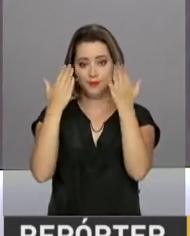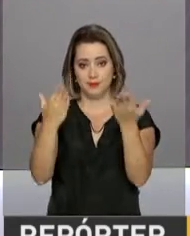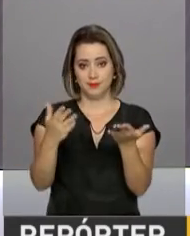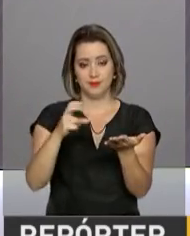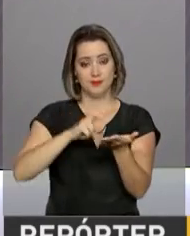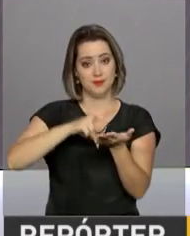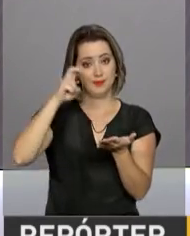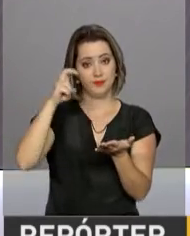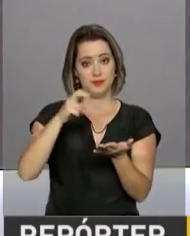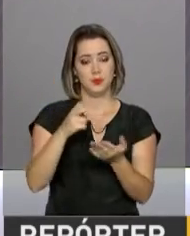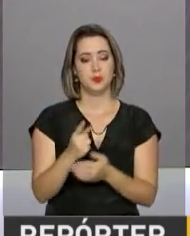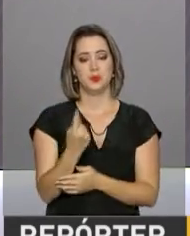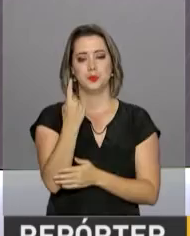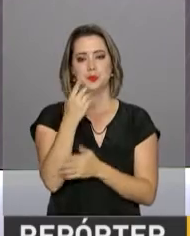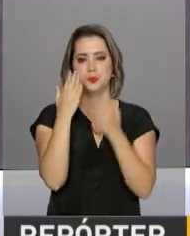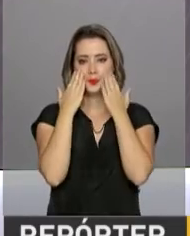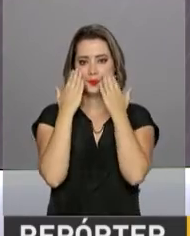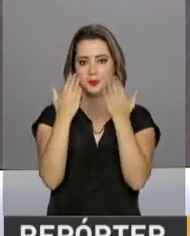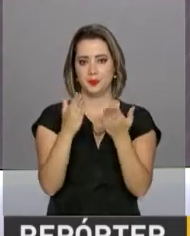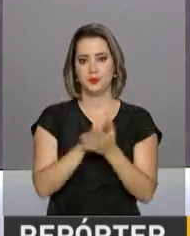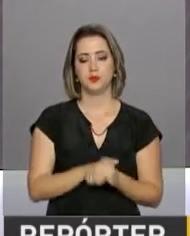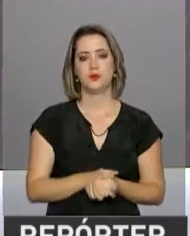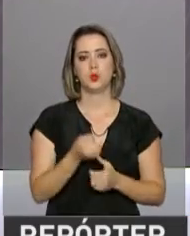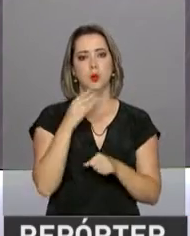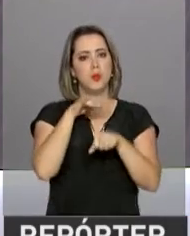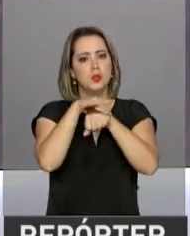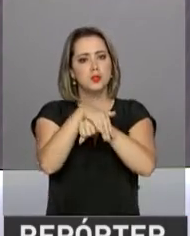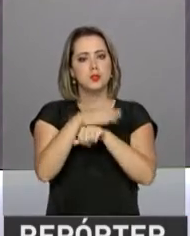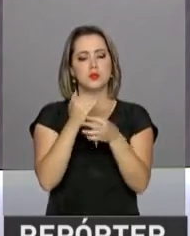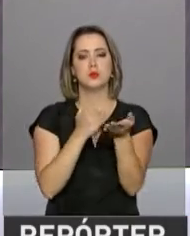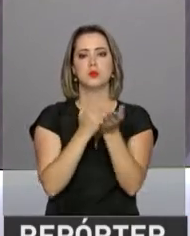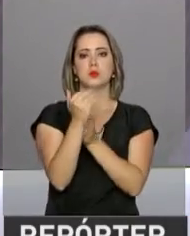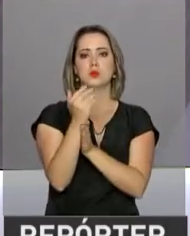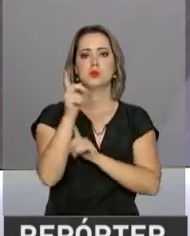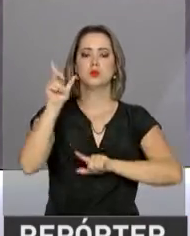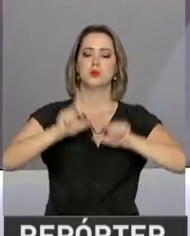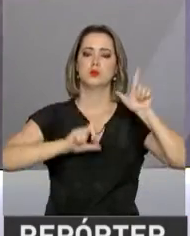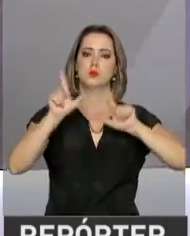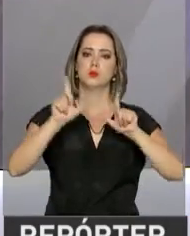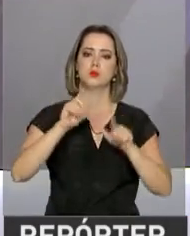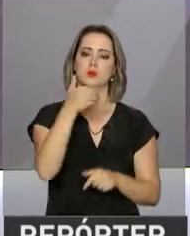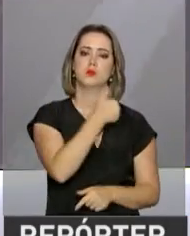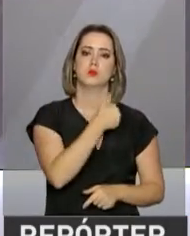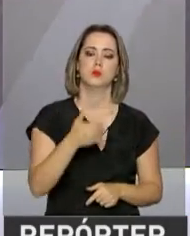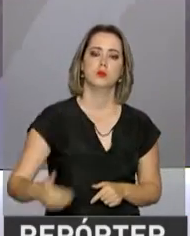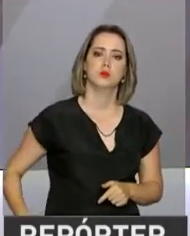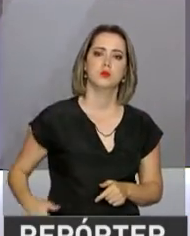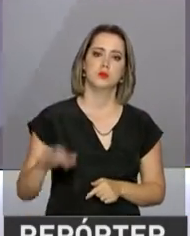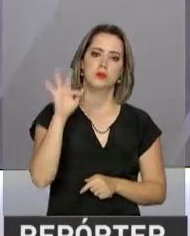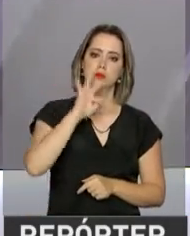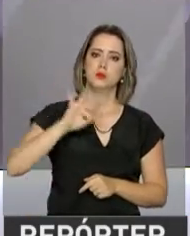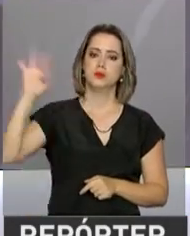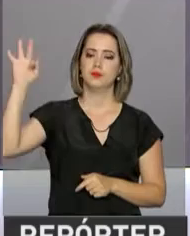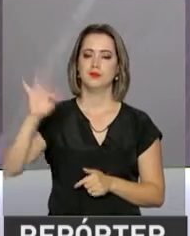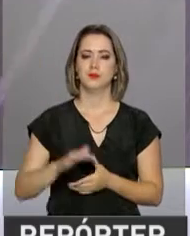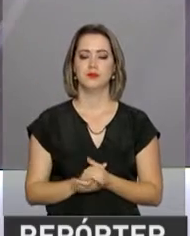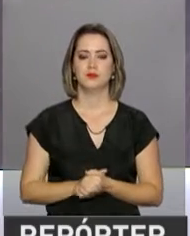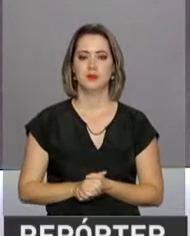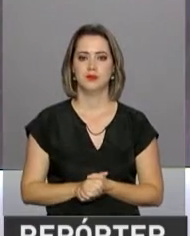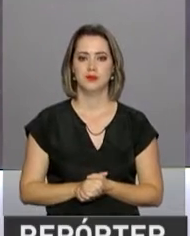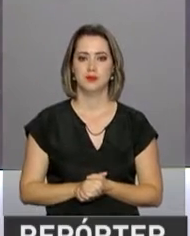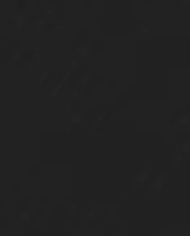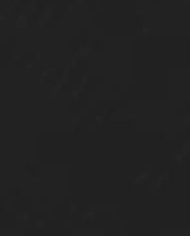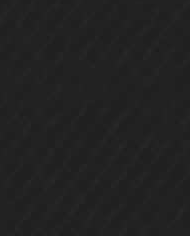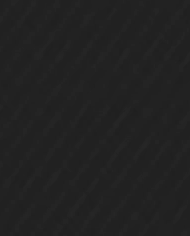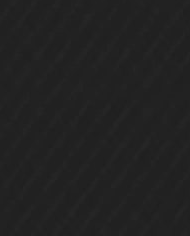manhã, na primeira edição do Repórter NBR. Uma ótima noite para você. Continue com a gente aqui na NBR, a TV do Governo